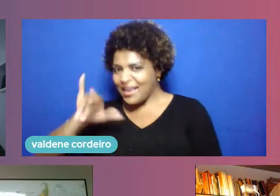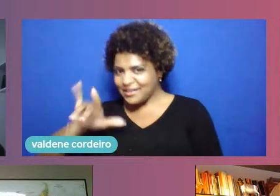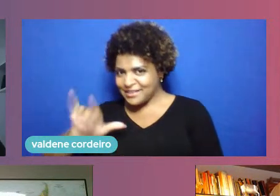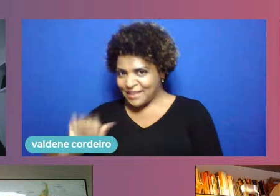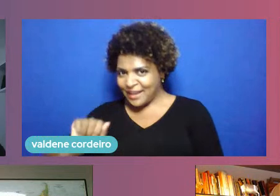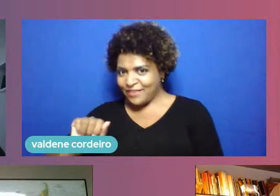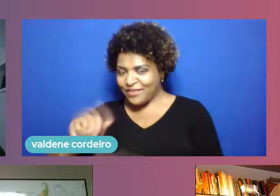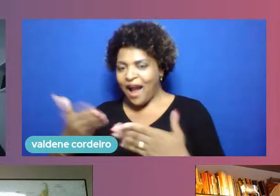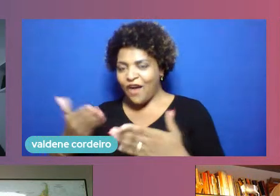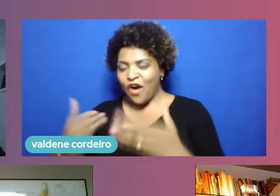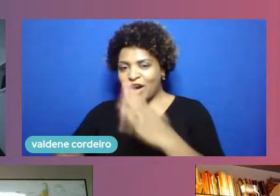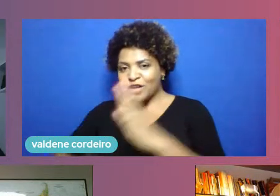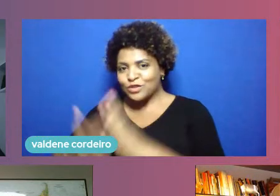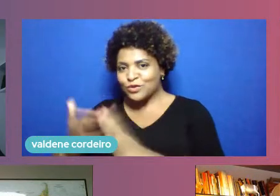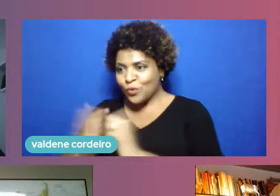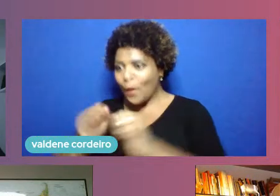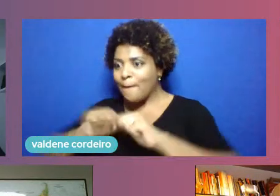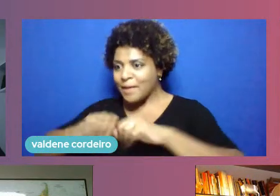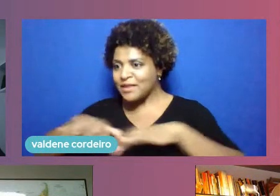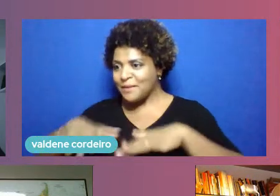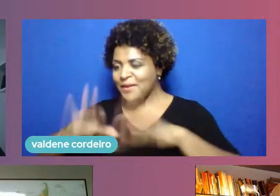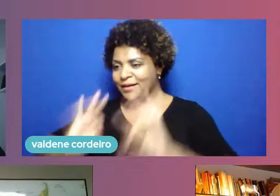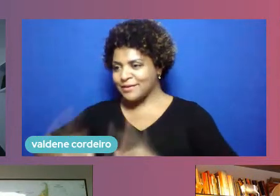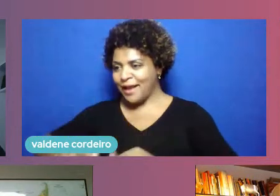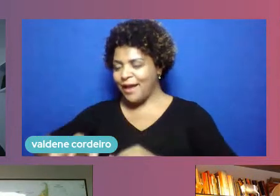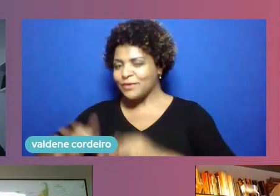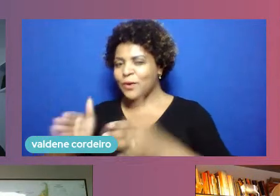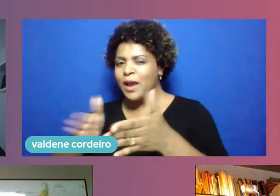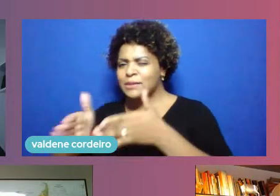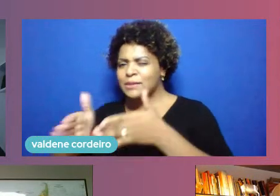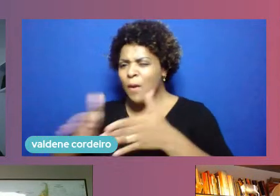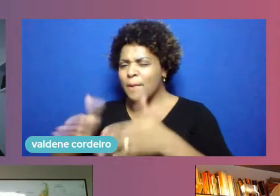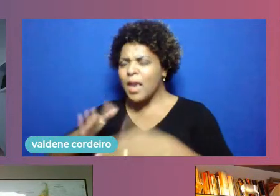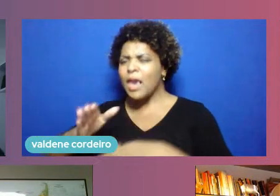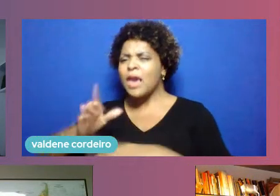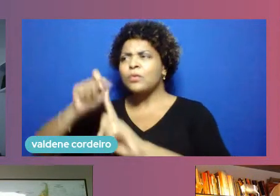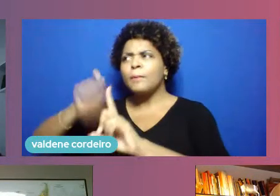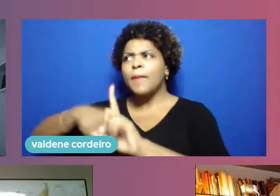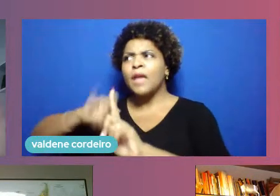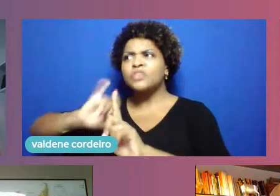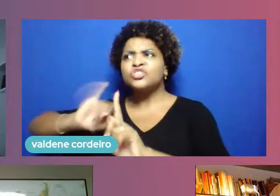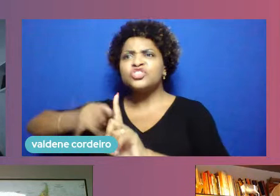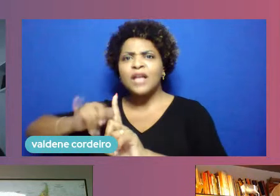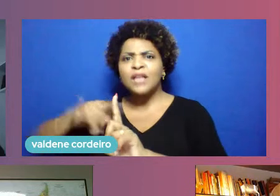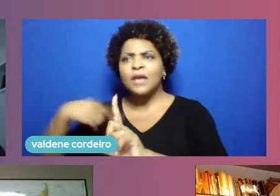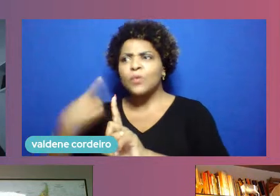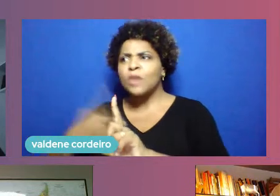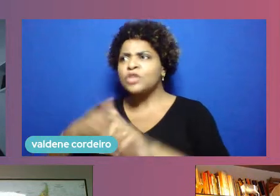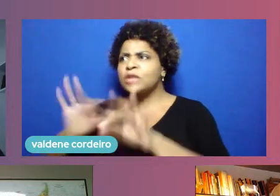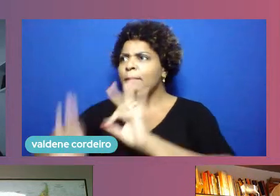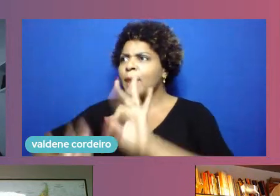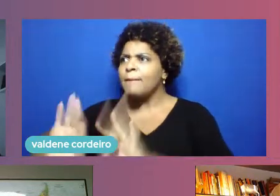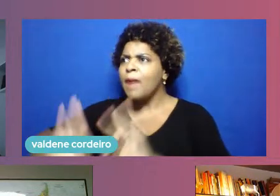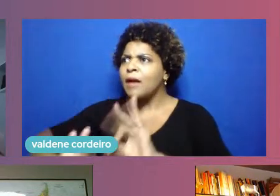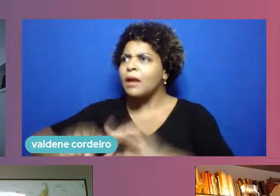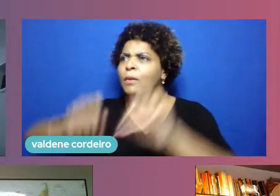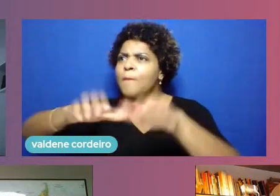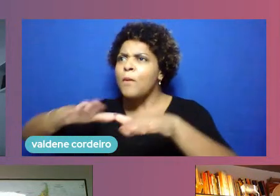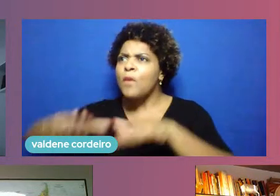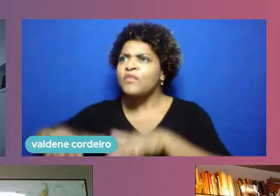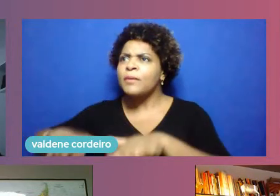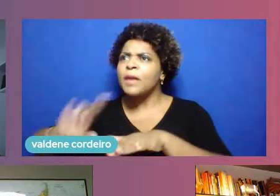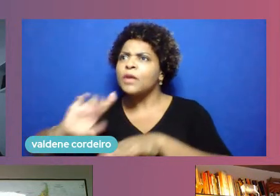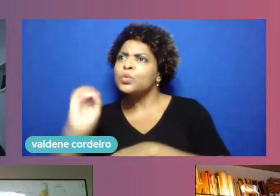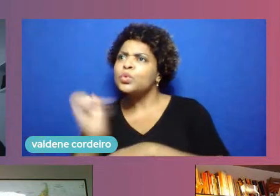nasce ali no momento de janeiro, a gente se preparando para um novo movimento, para uma nova entrada, e em